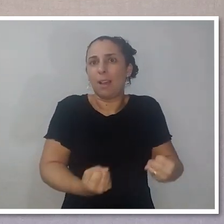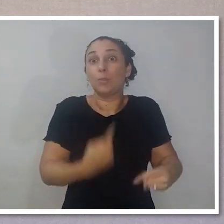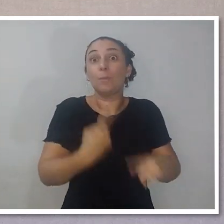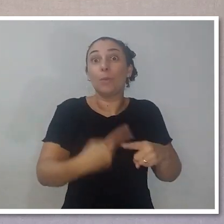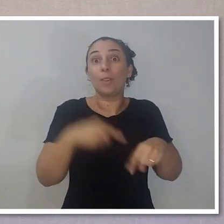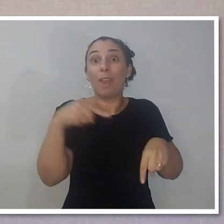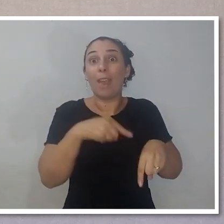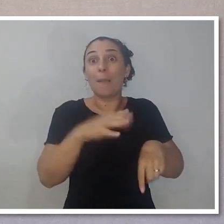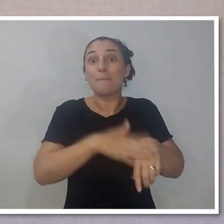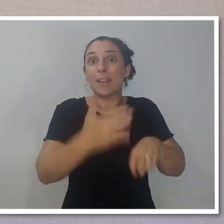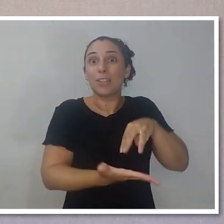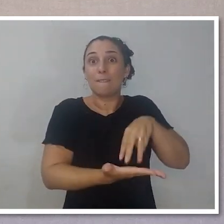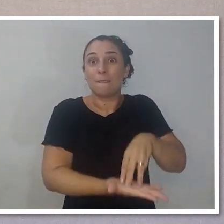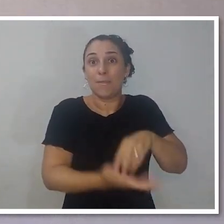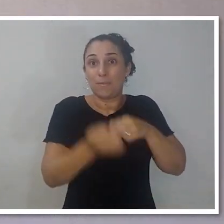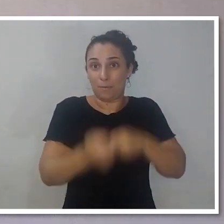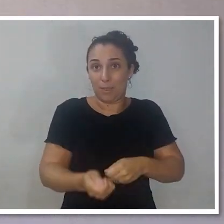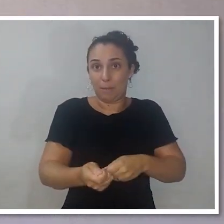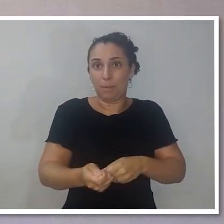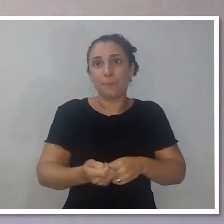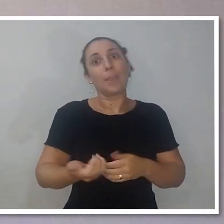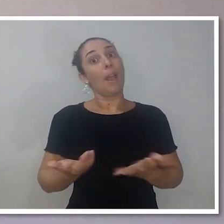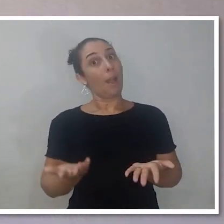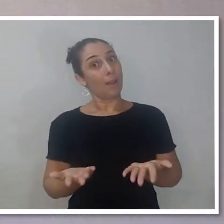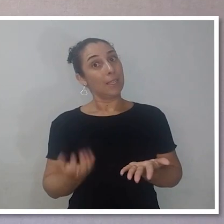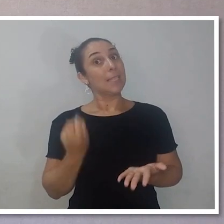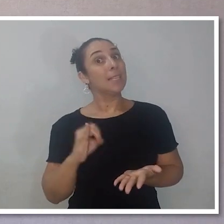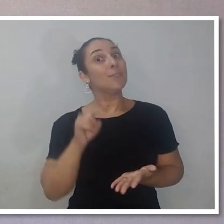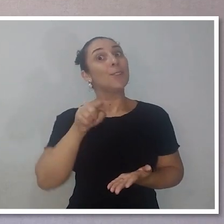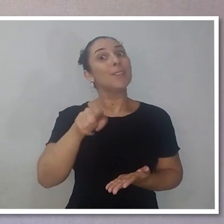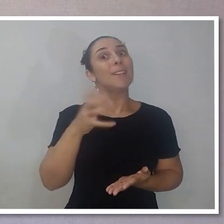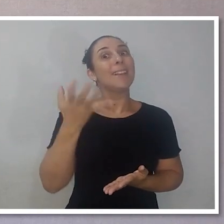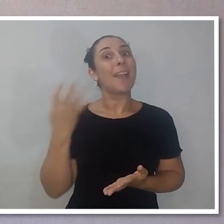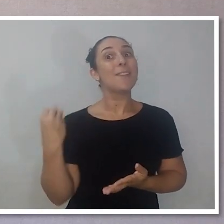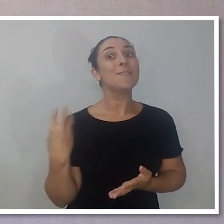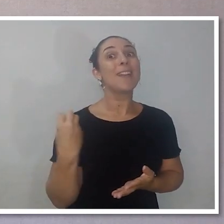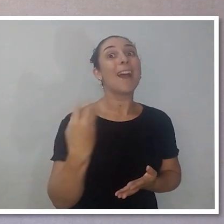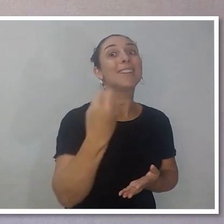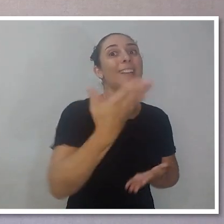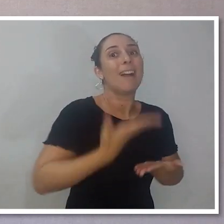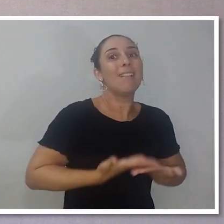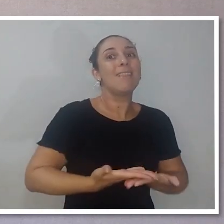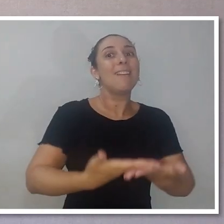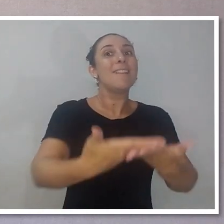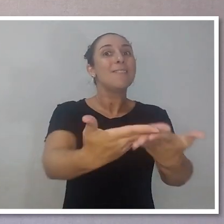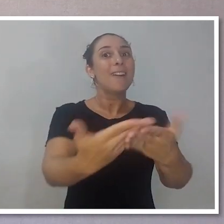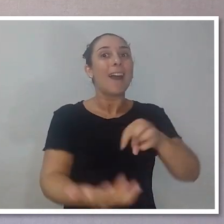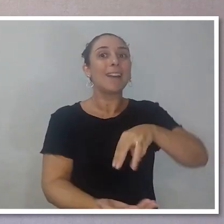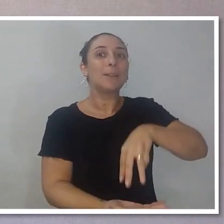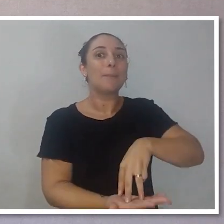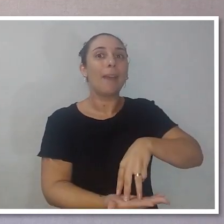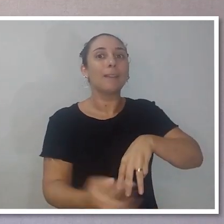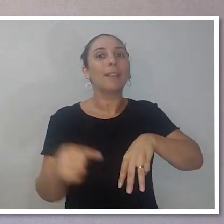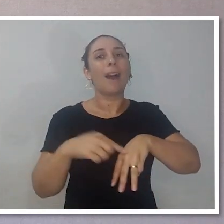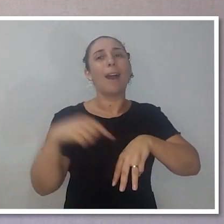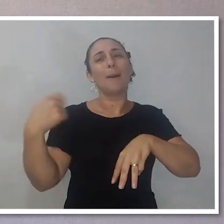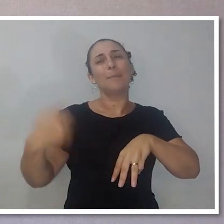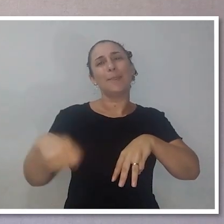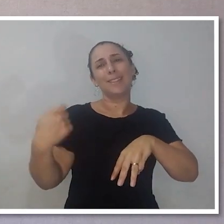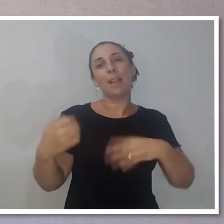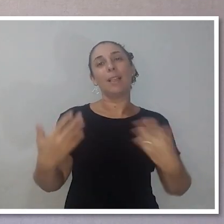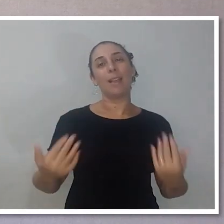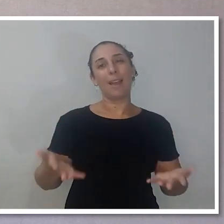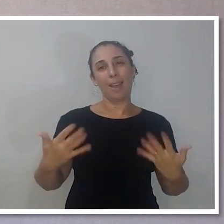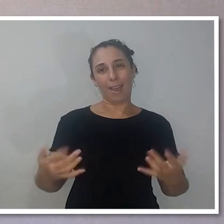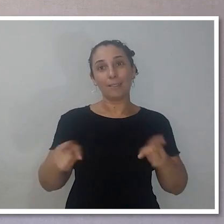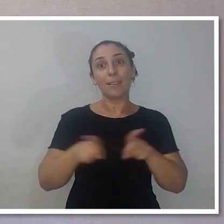pesados porque eles são mais estáveis. Por outro lado, se você pretende usar o tripé nas suas viagens, é fundamental que ele